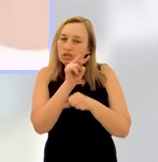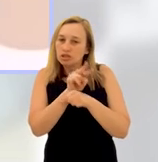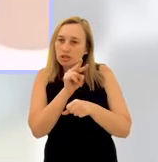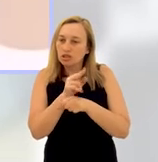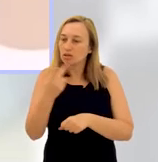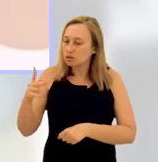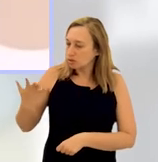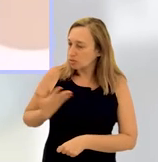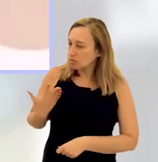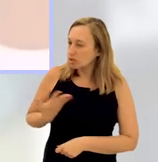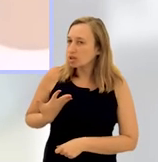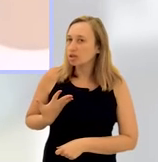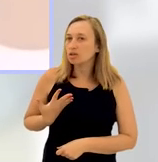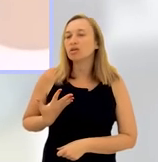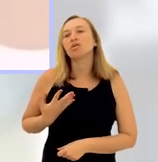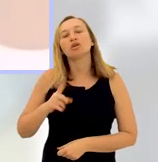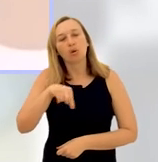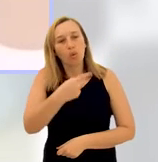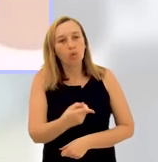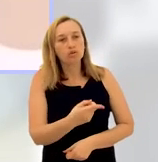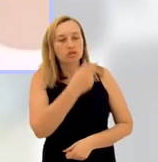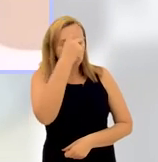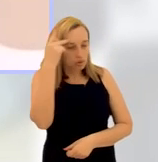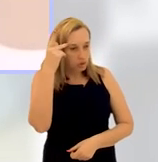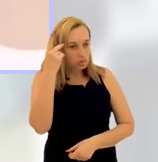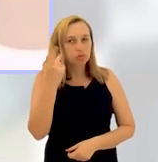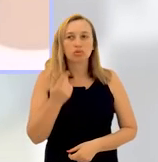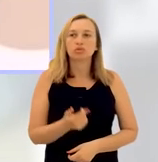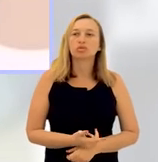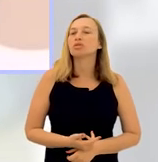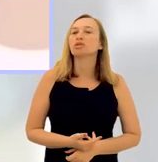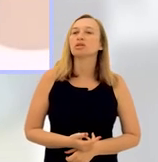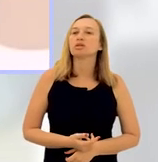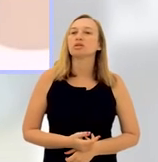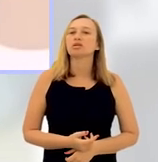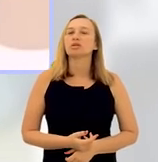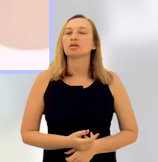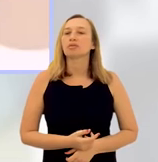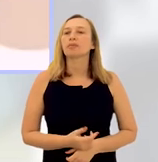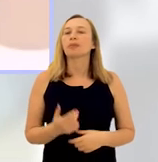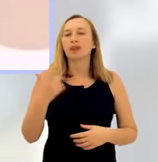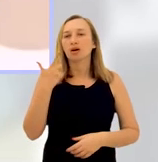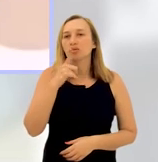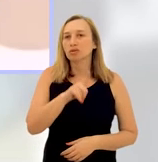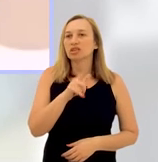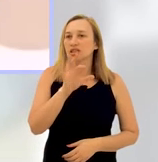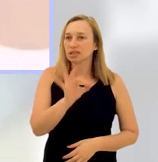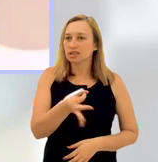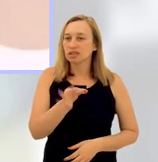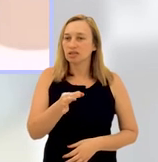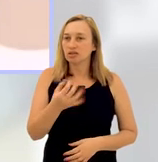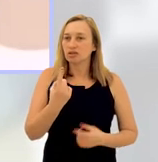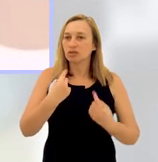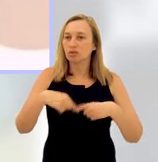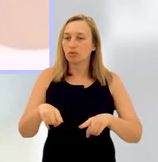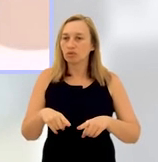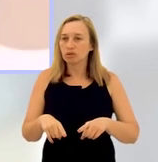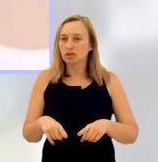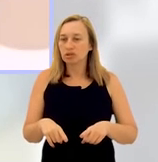vigilante sobre o seu colega, outras pessoas, no local público ou privado, para que, de fato, a gente consiga